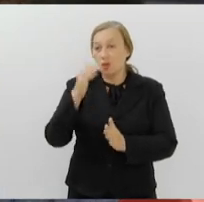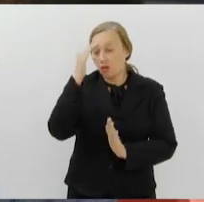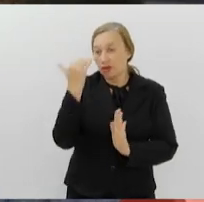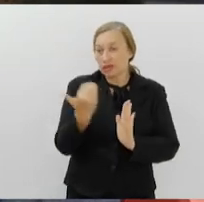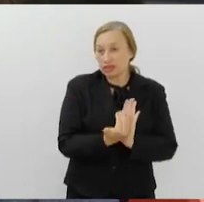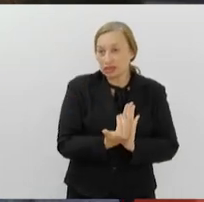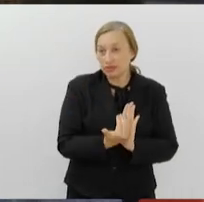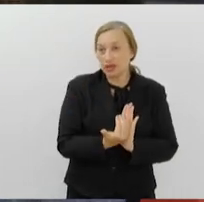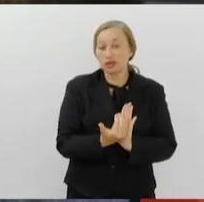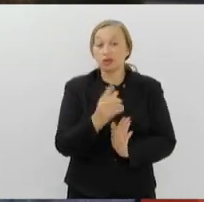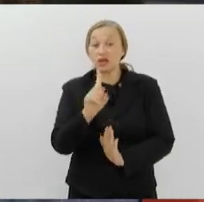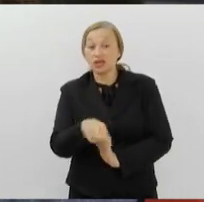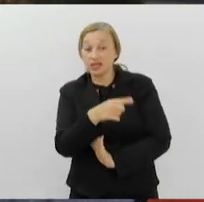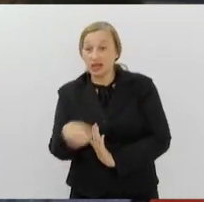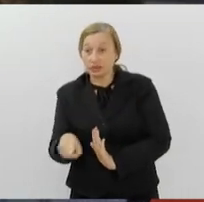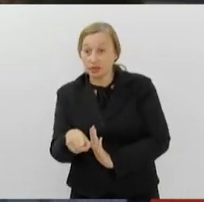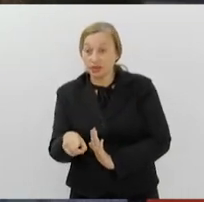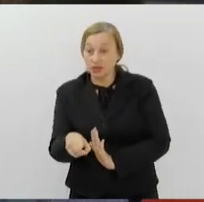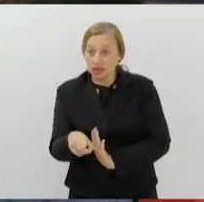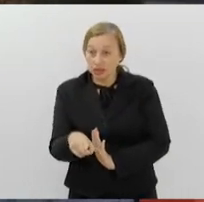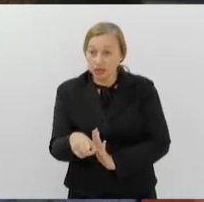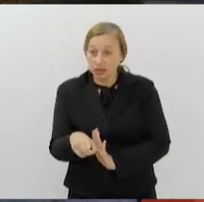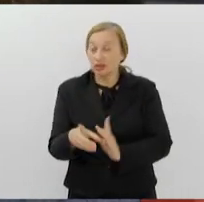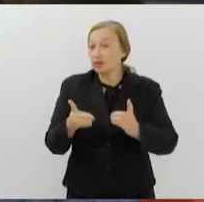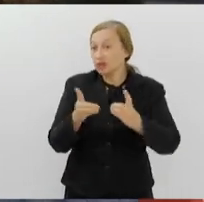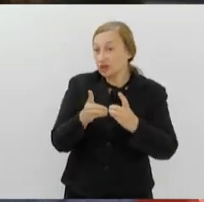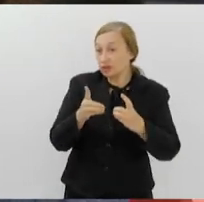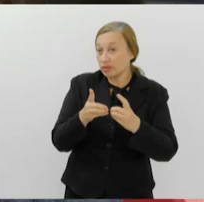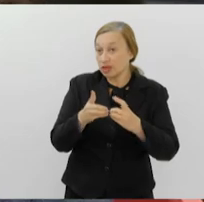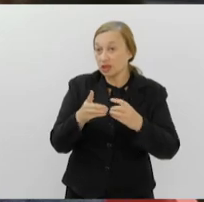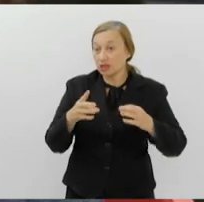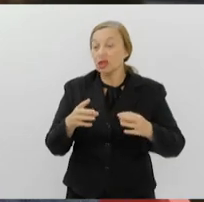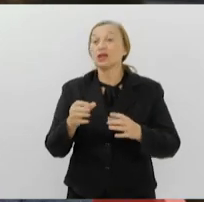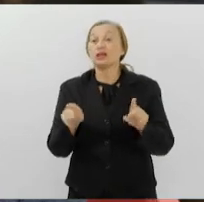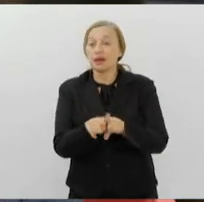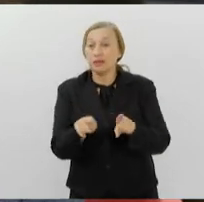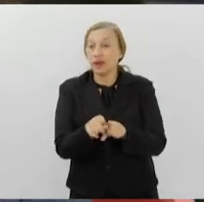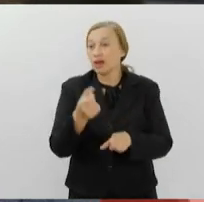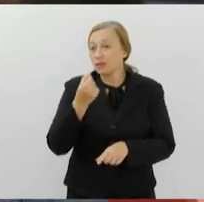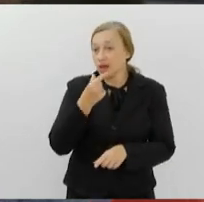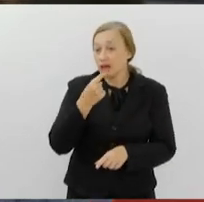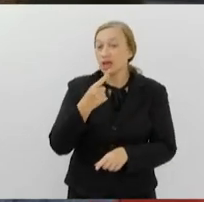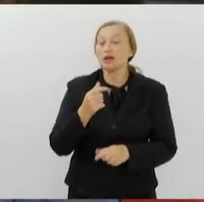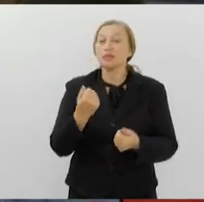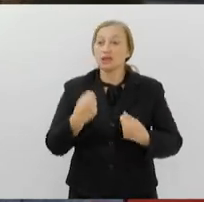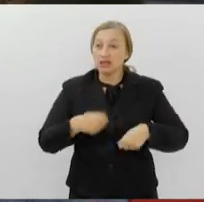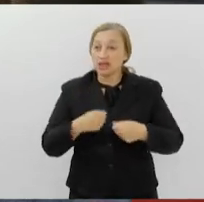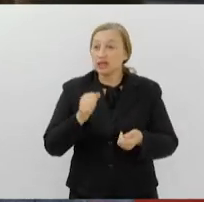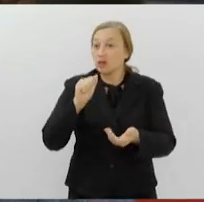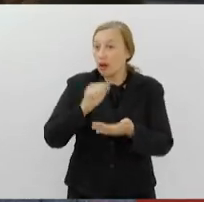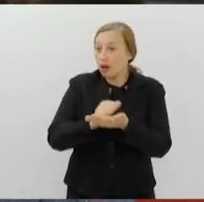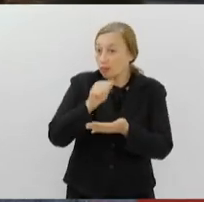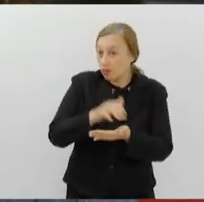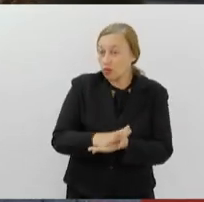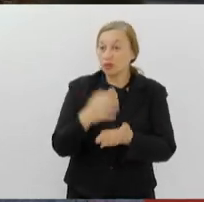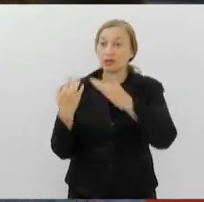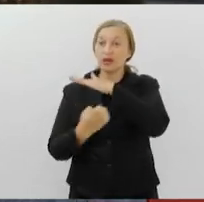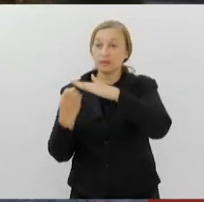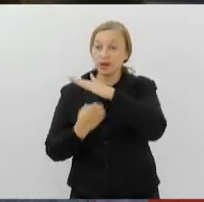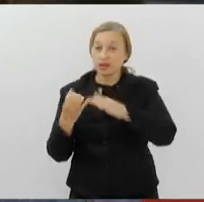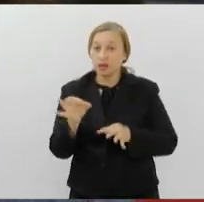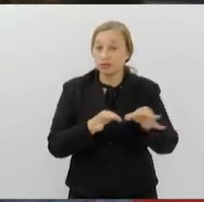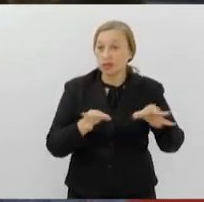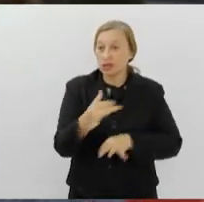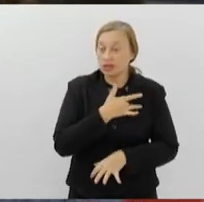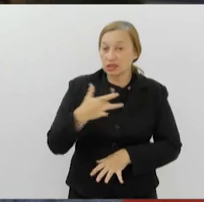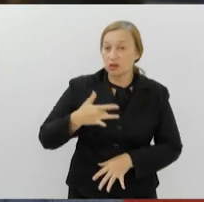massas, negativa de atendimento e negativa de medicamento. Deveria haver uma multa para que a operadora de planos de saúde não fizesse,